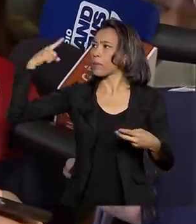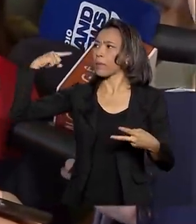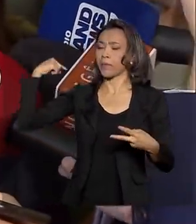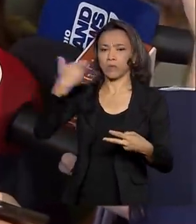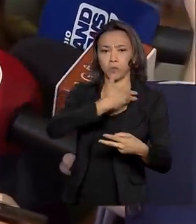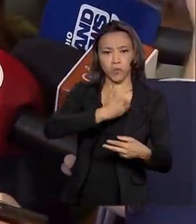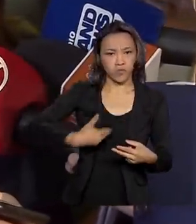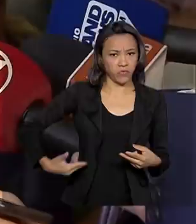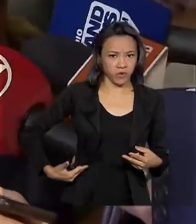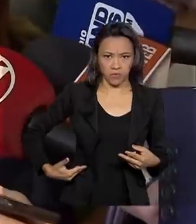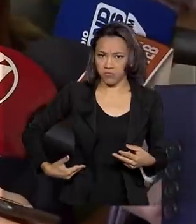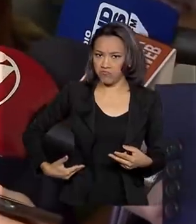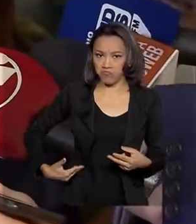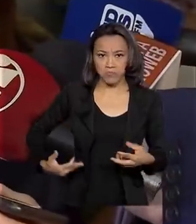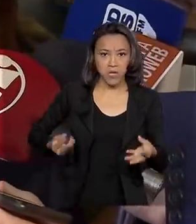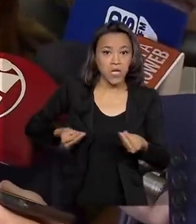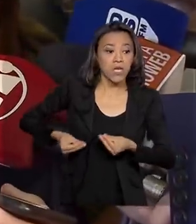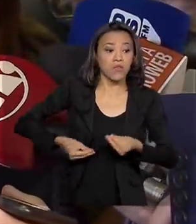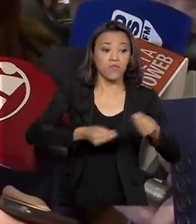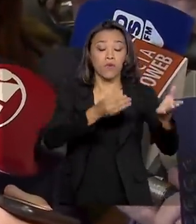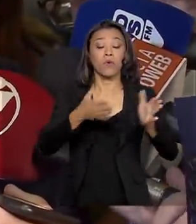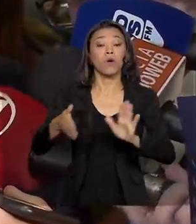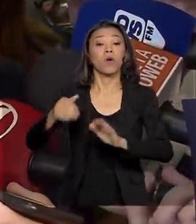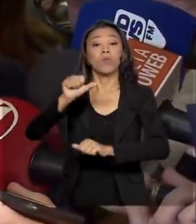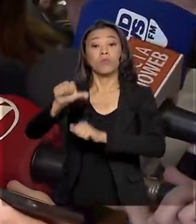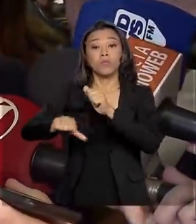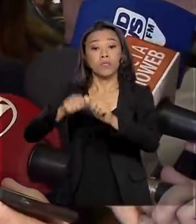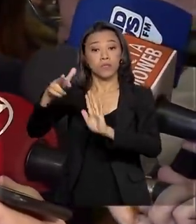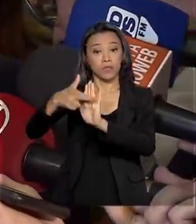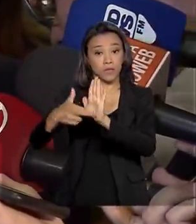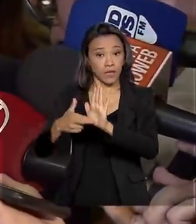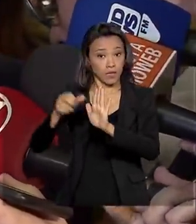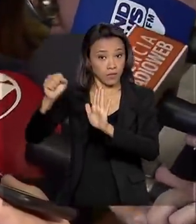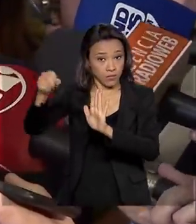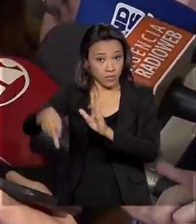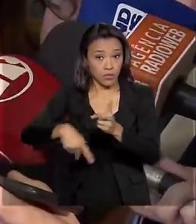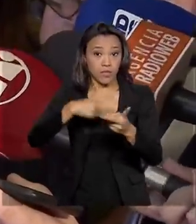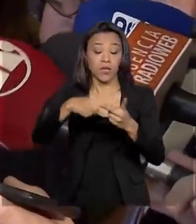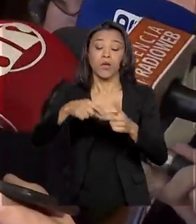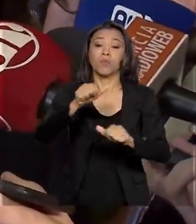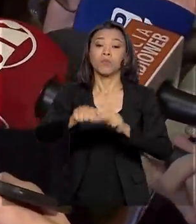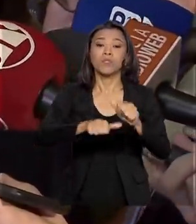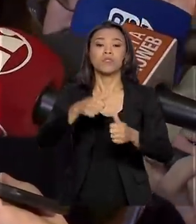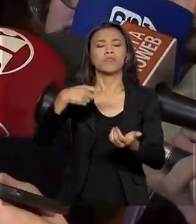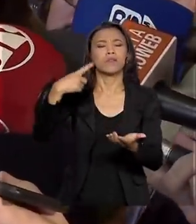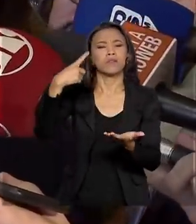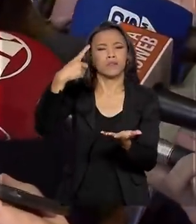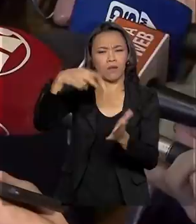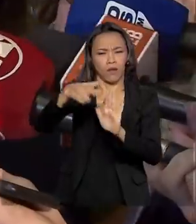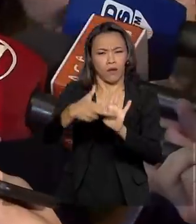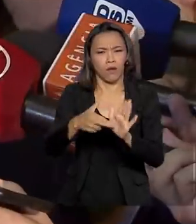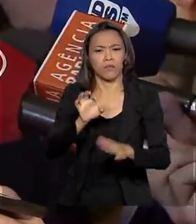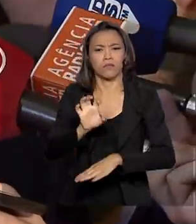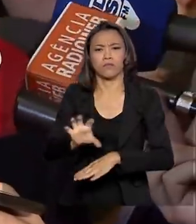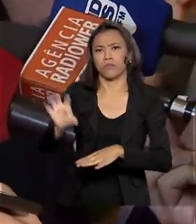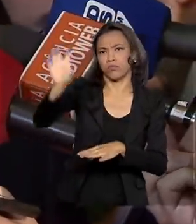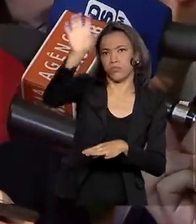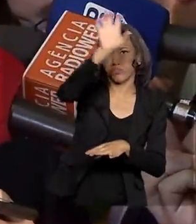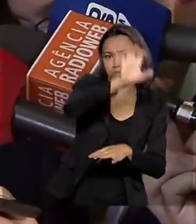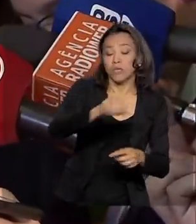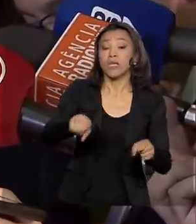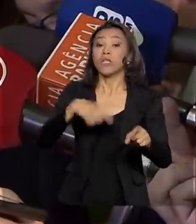enviou reforma previdenciária, reforma do Pacto Federativo. Estamos trabalhando na reforma